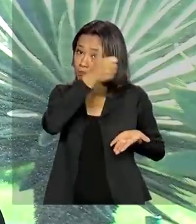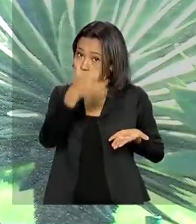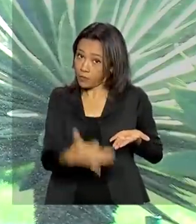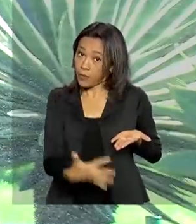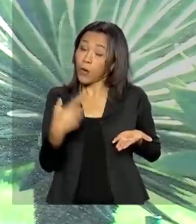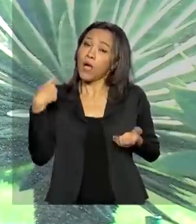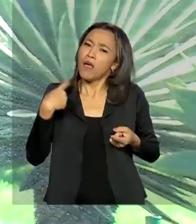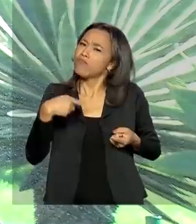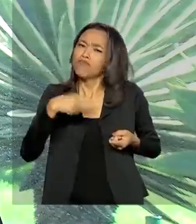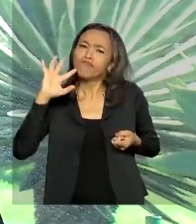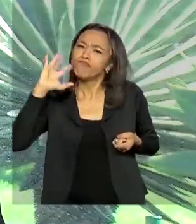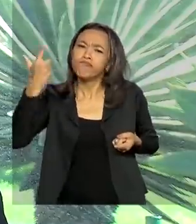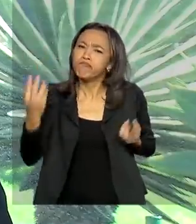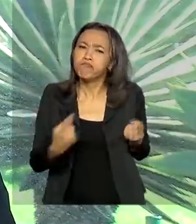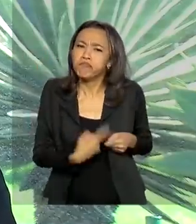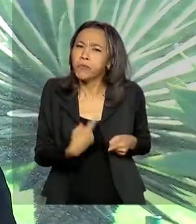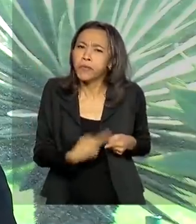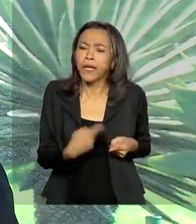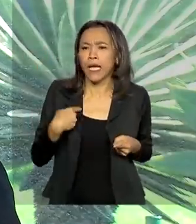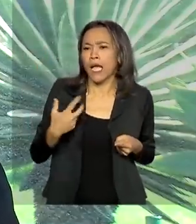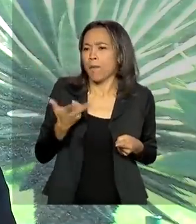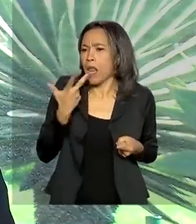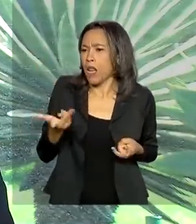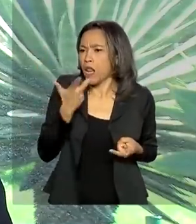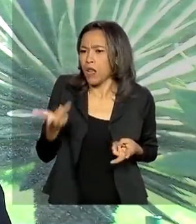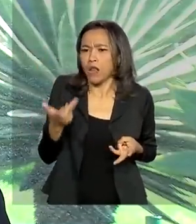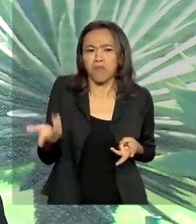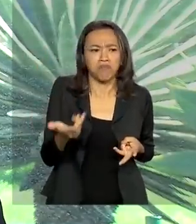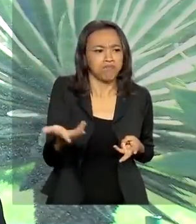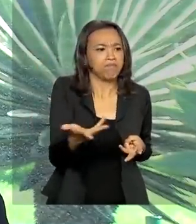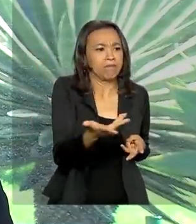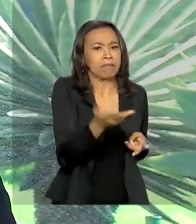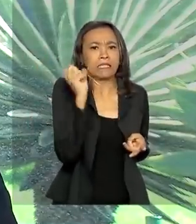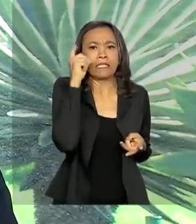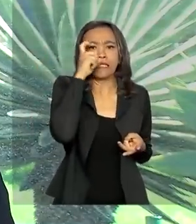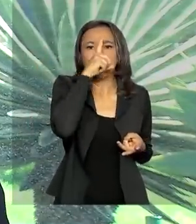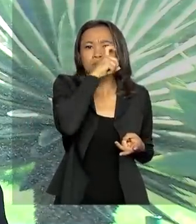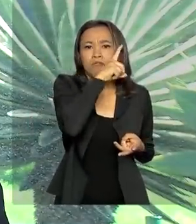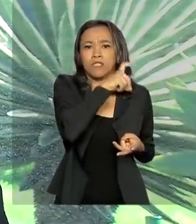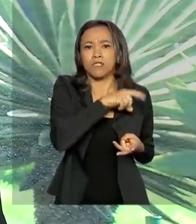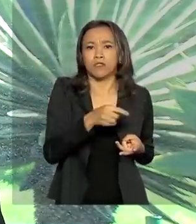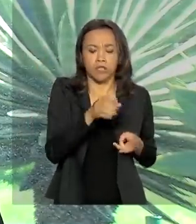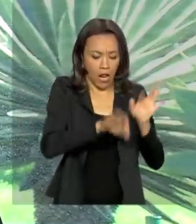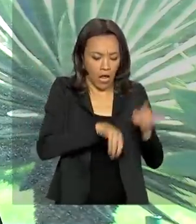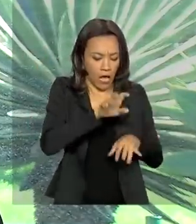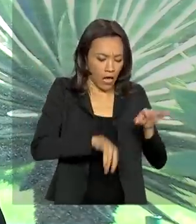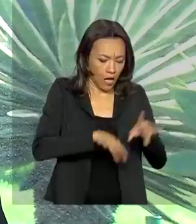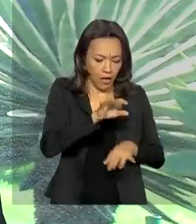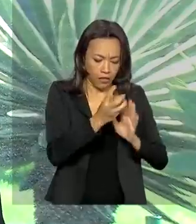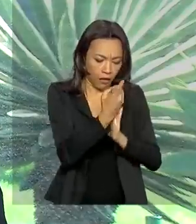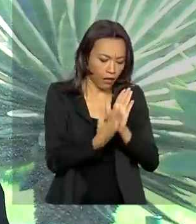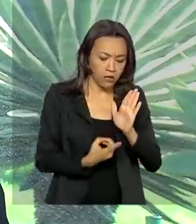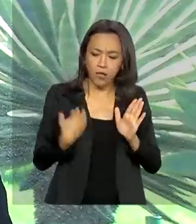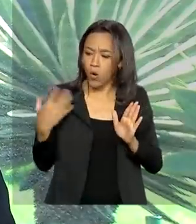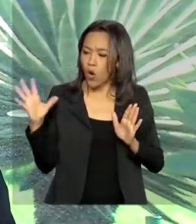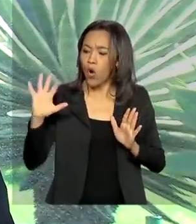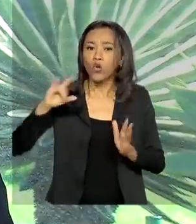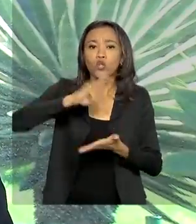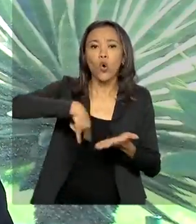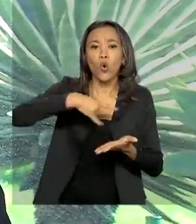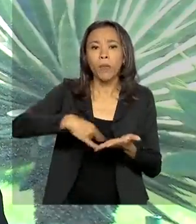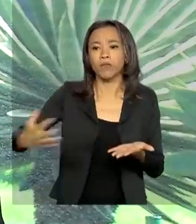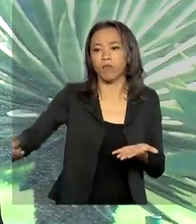medida foi adotada depois de ouvir relatos de contribuintes que estavam com dificuldades para obter os documentos